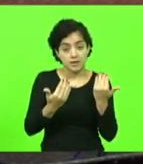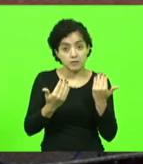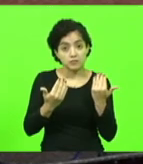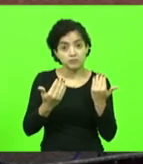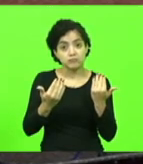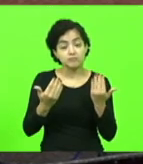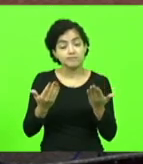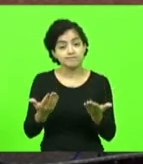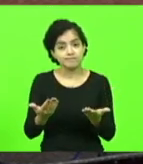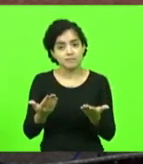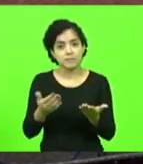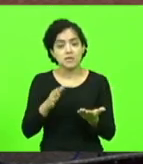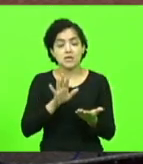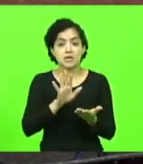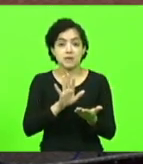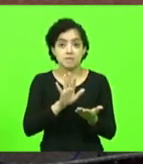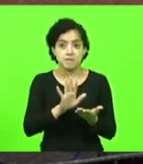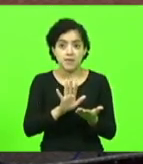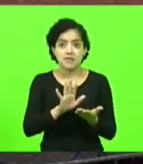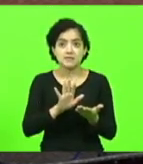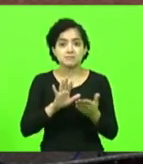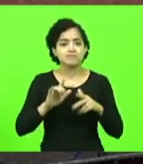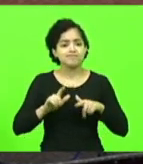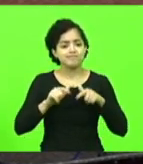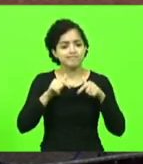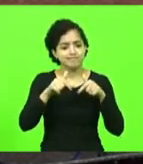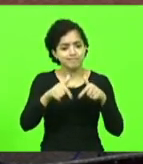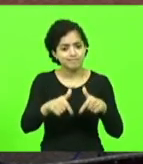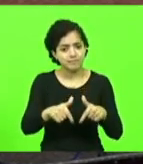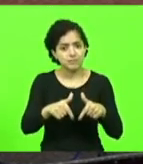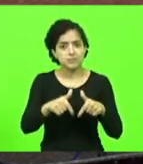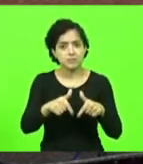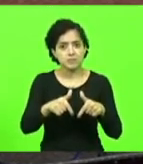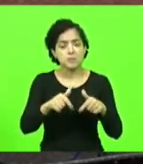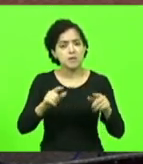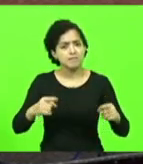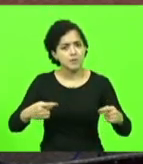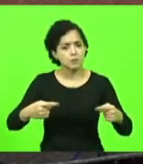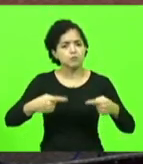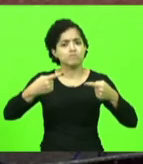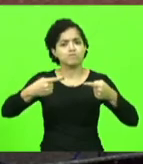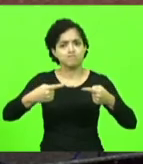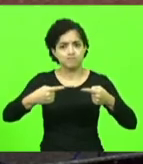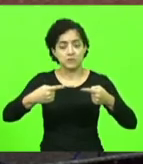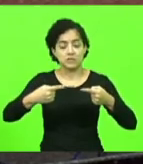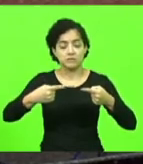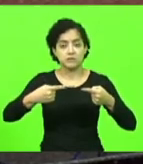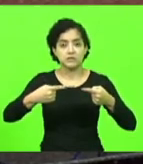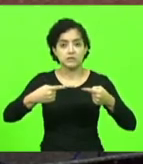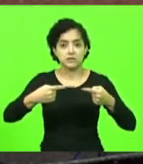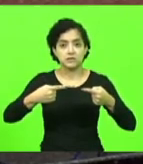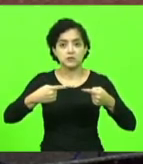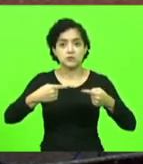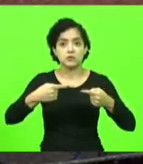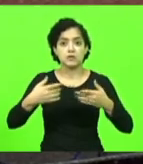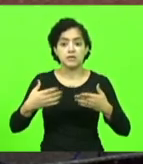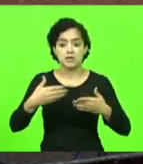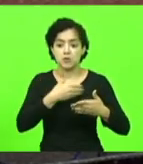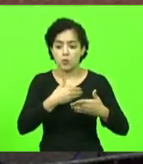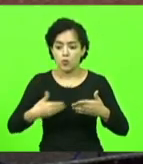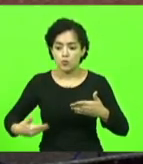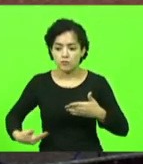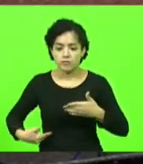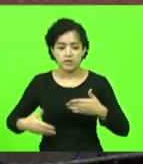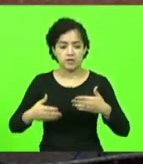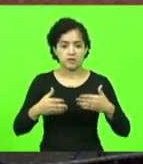mas que tiveram uma reação, mesmo enfrentando as forças, do governo, que na